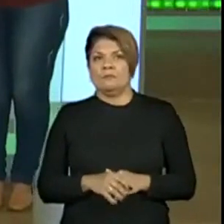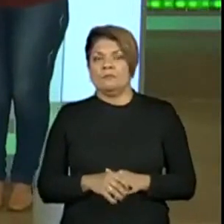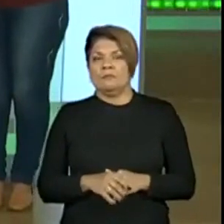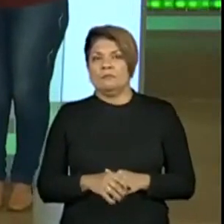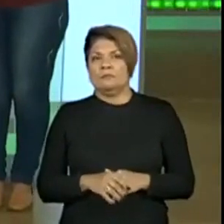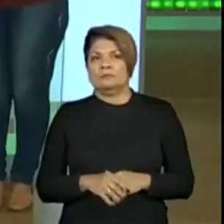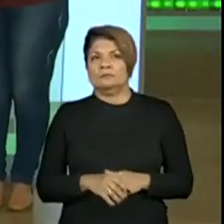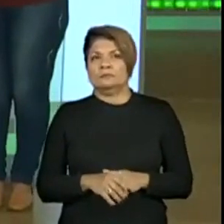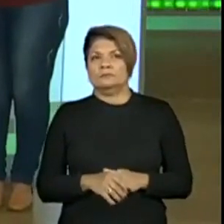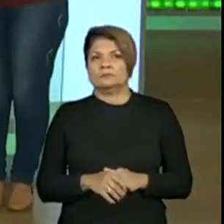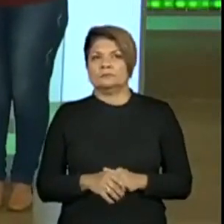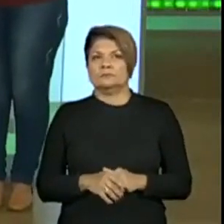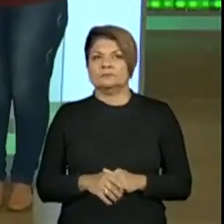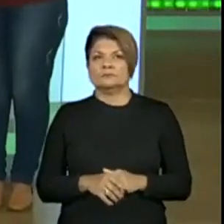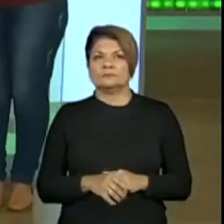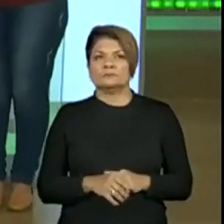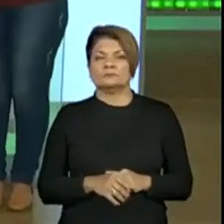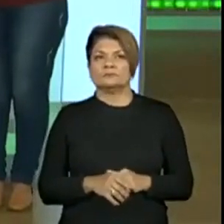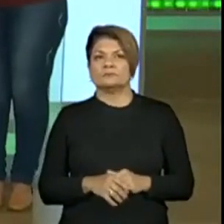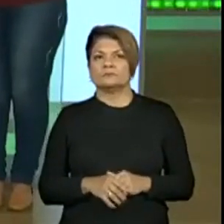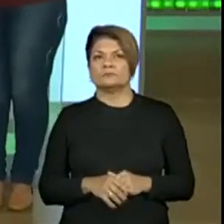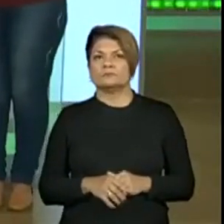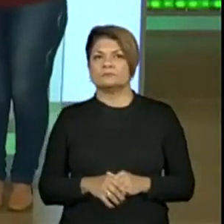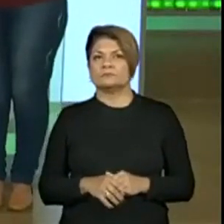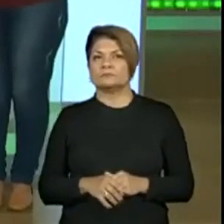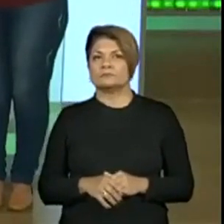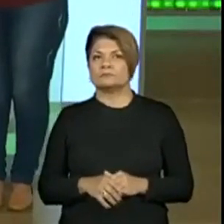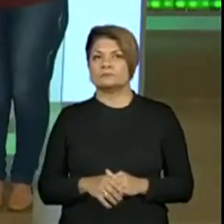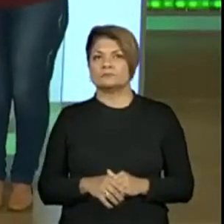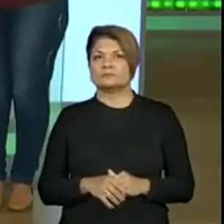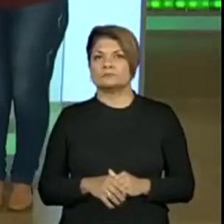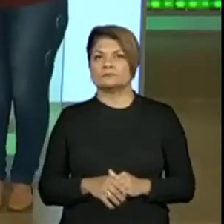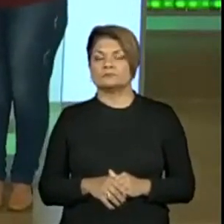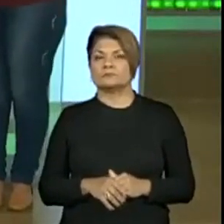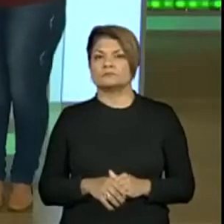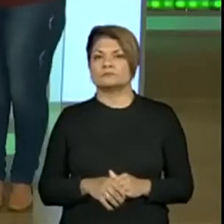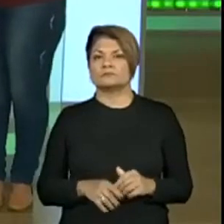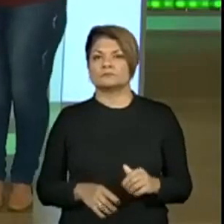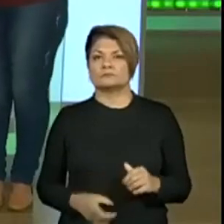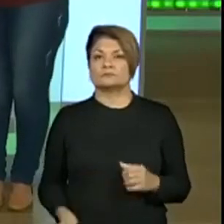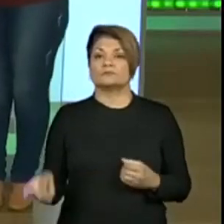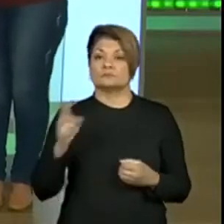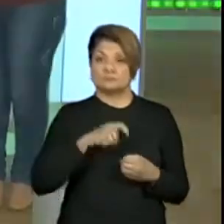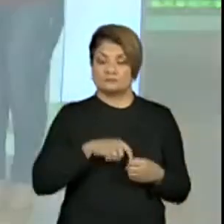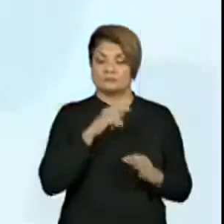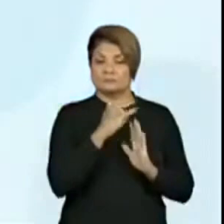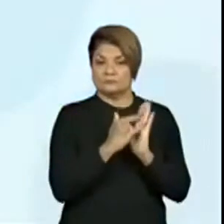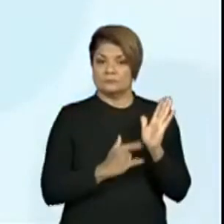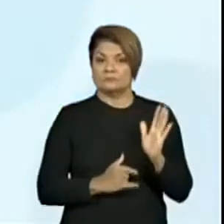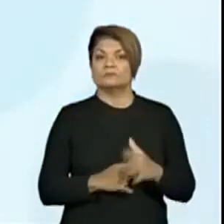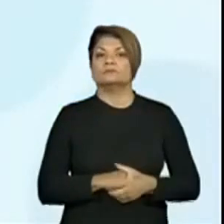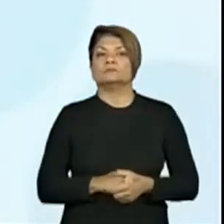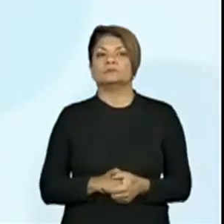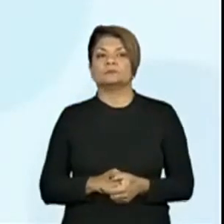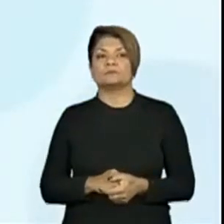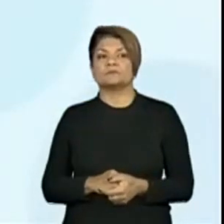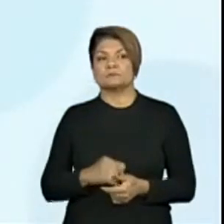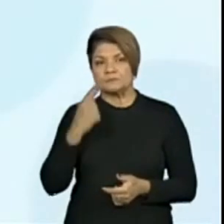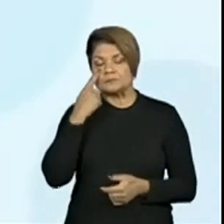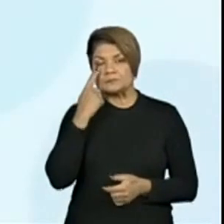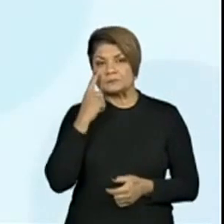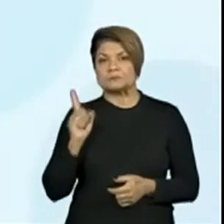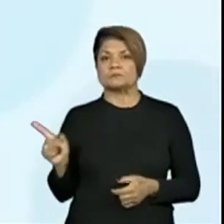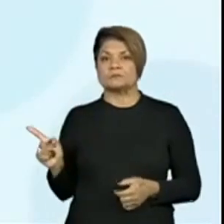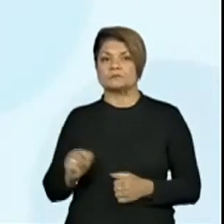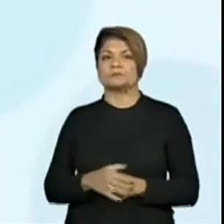personagem? Mais um. Voltou. Essa é a primeira parte do meu texto. Dá uma olhadinha aí se